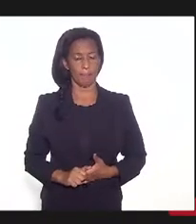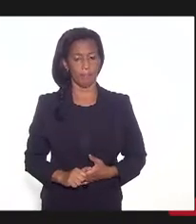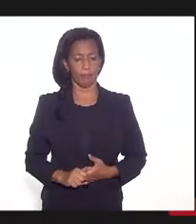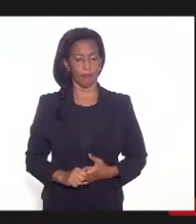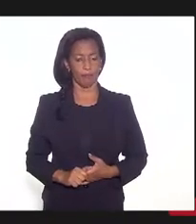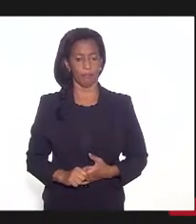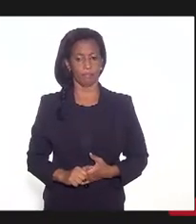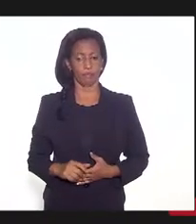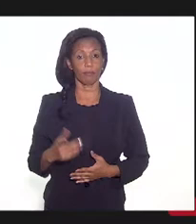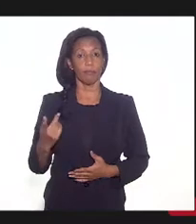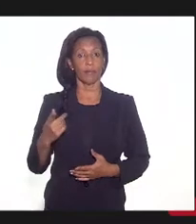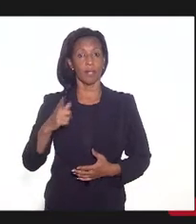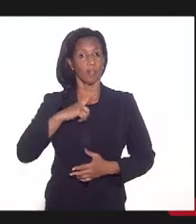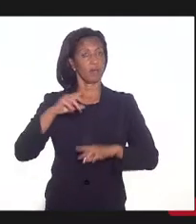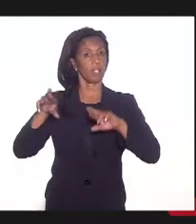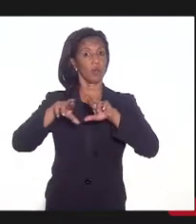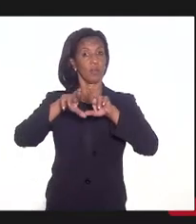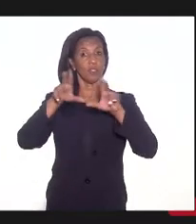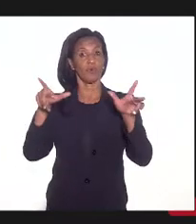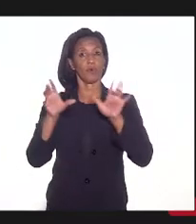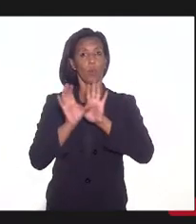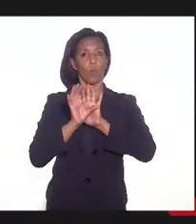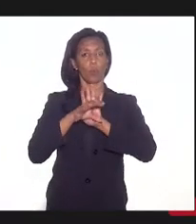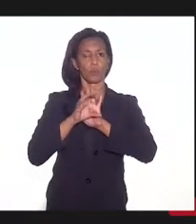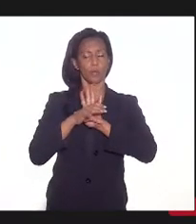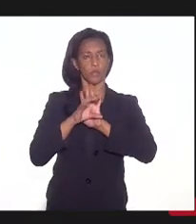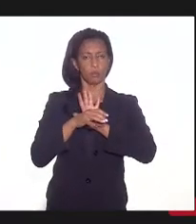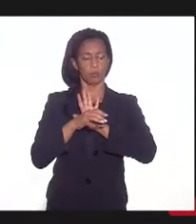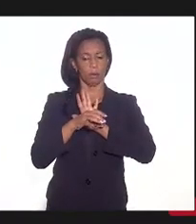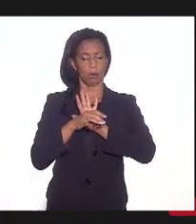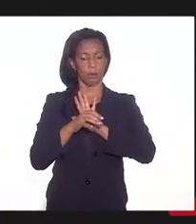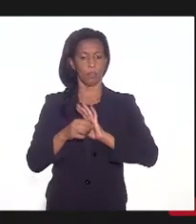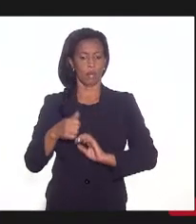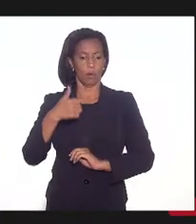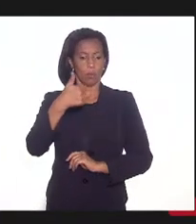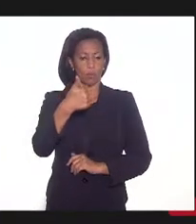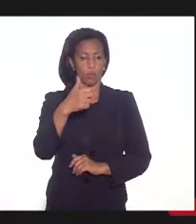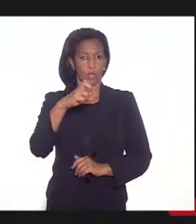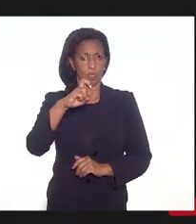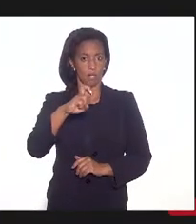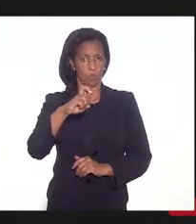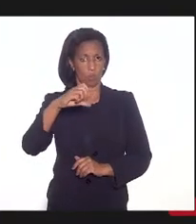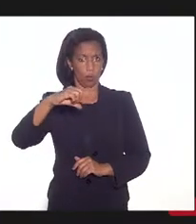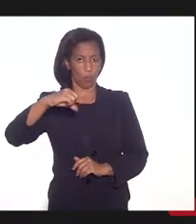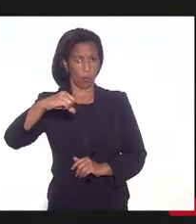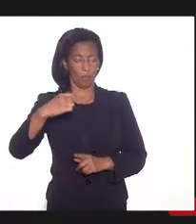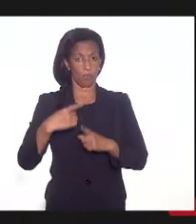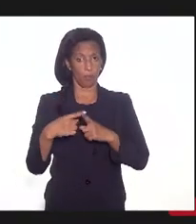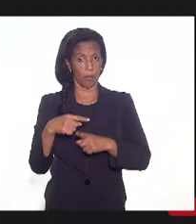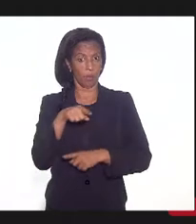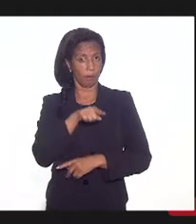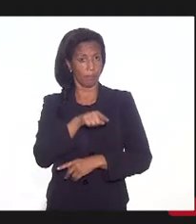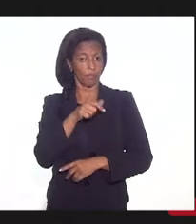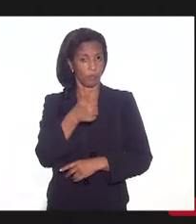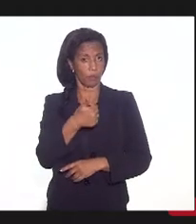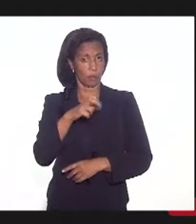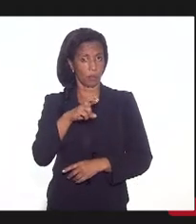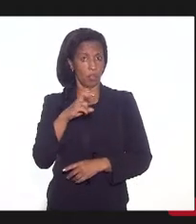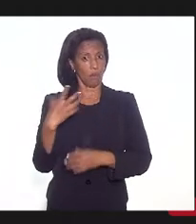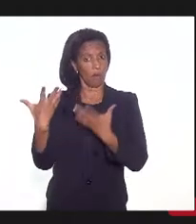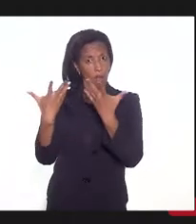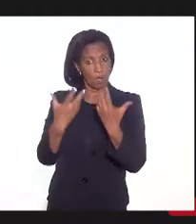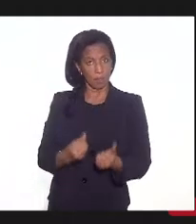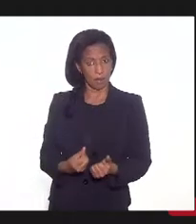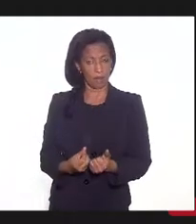Na verdade, ele tem uma diferença conceitual em relação ao 159, porque a 159, ela permitia